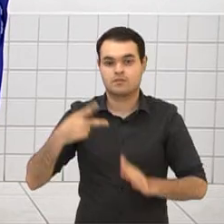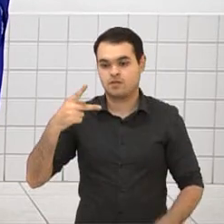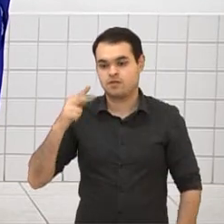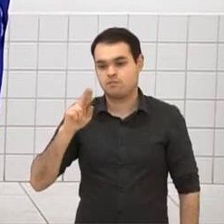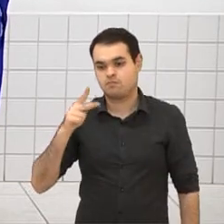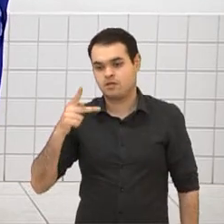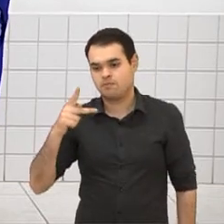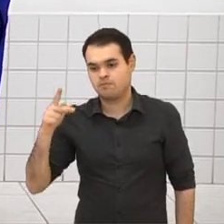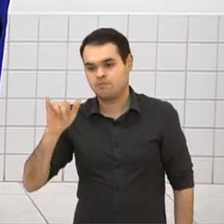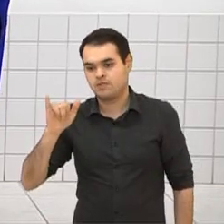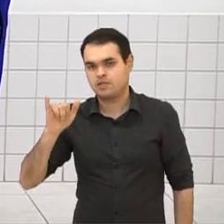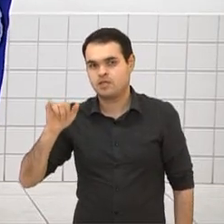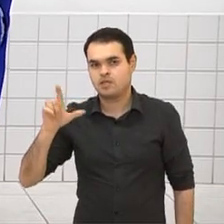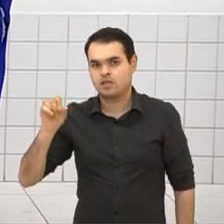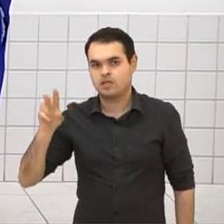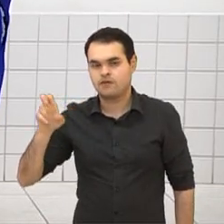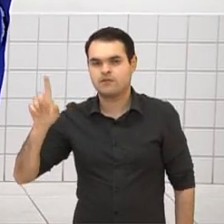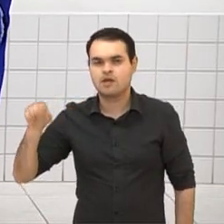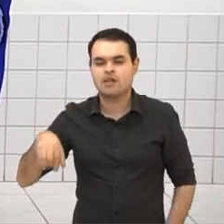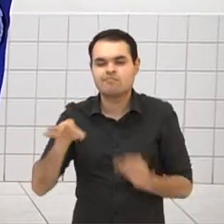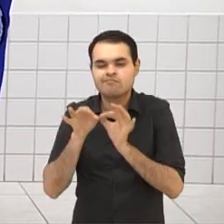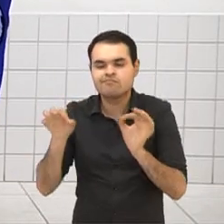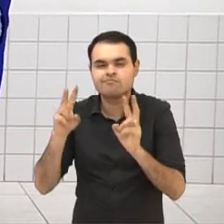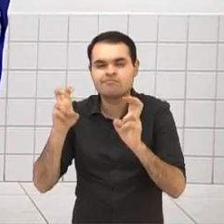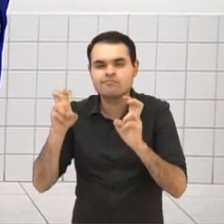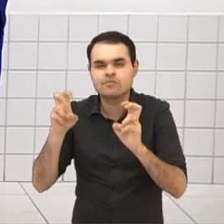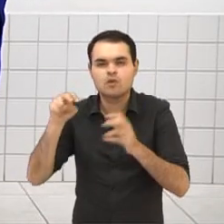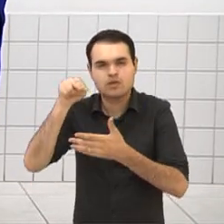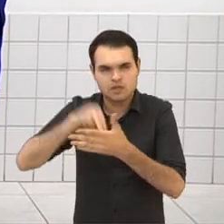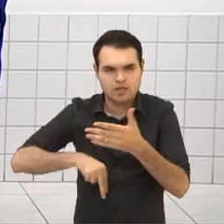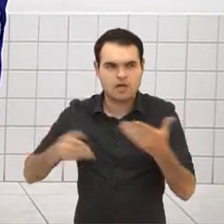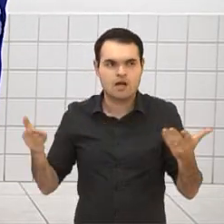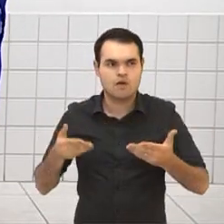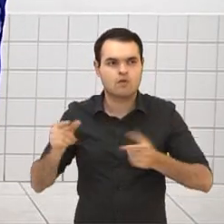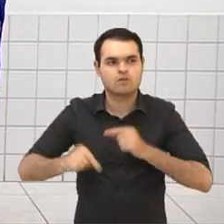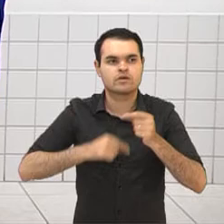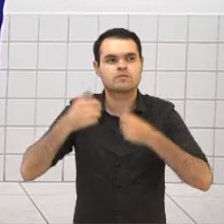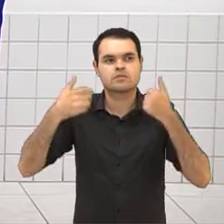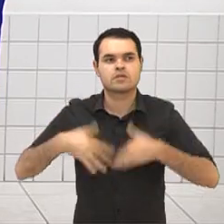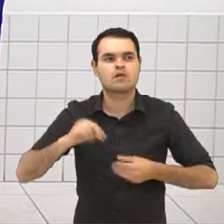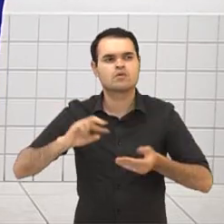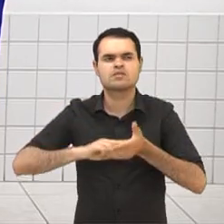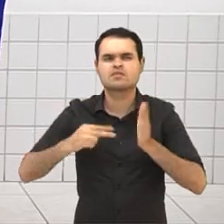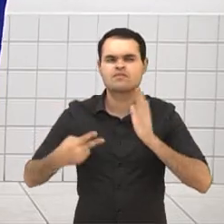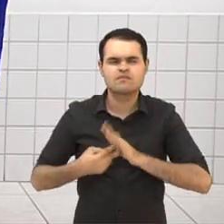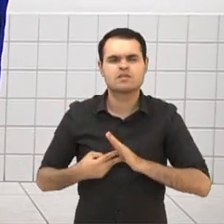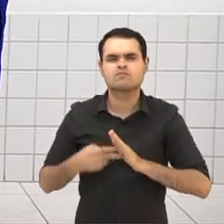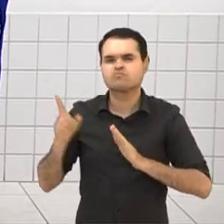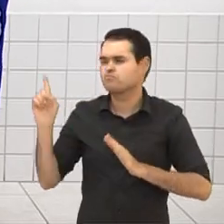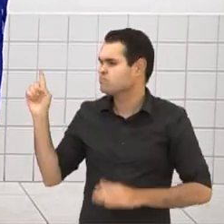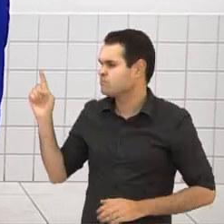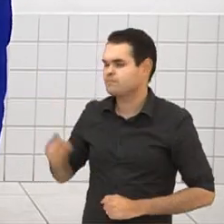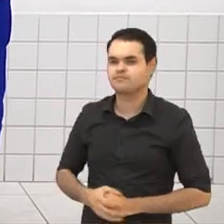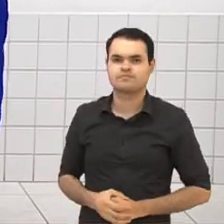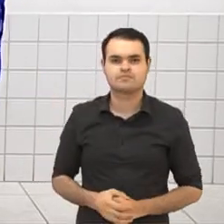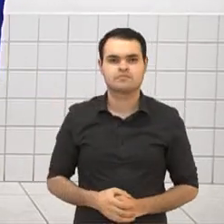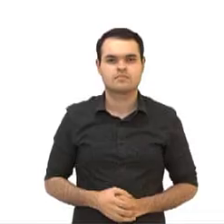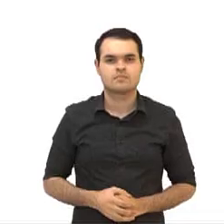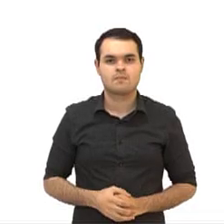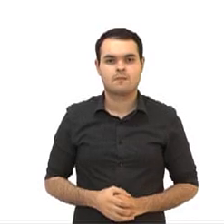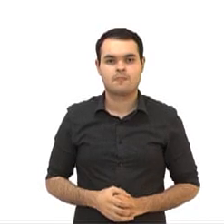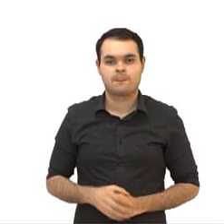Puppy love is an idiom. Teacher, can you read for us? Leia pra gente, por favor, explicando pro pessoal o que que é uma idiom. Ok.